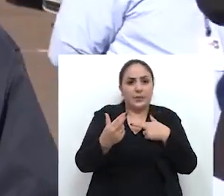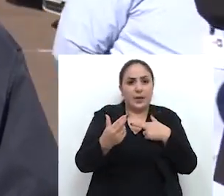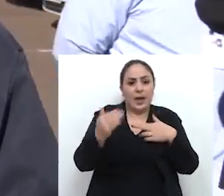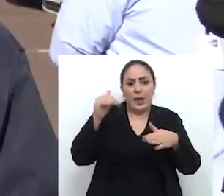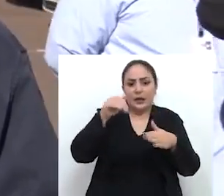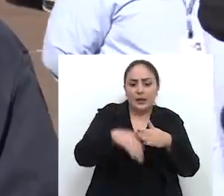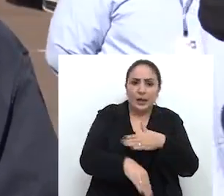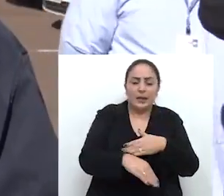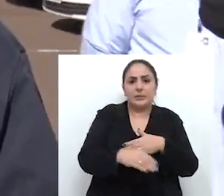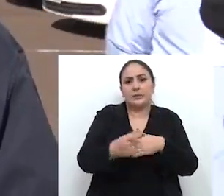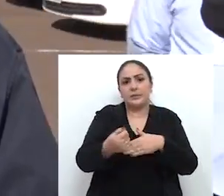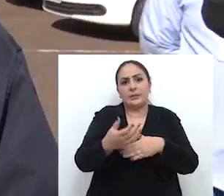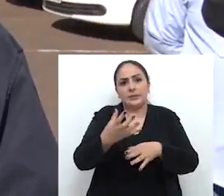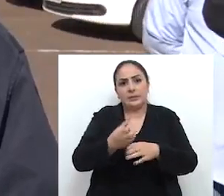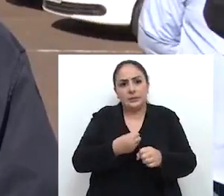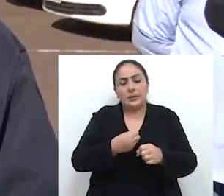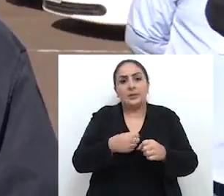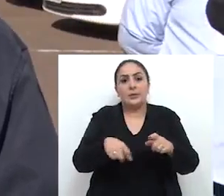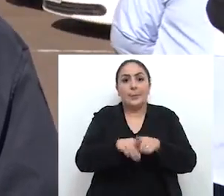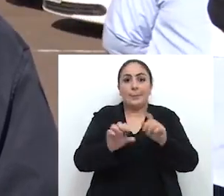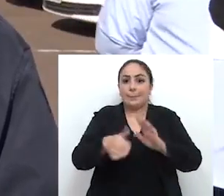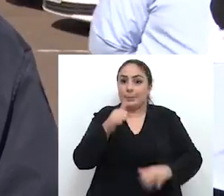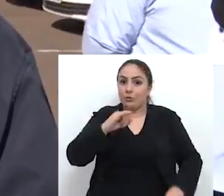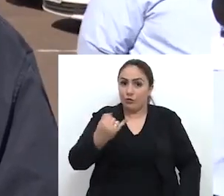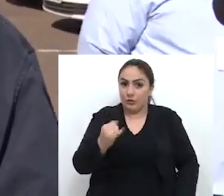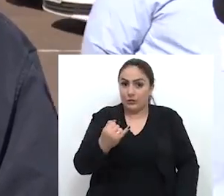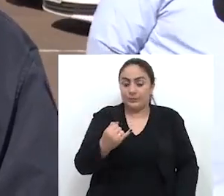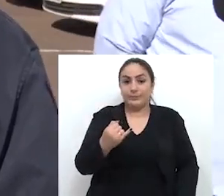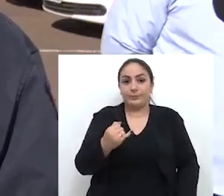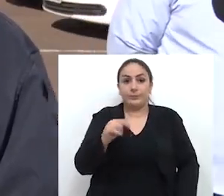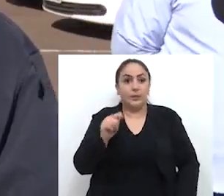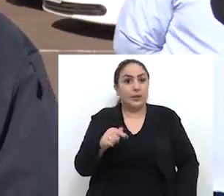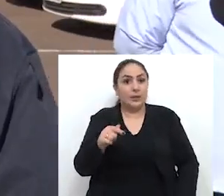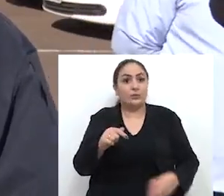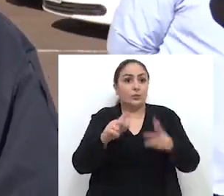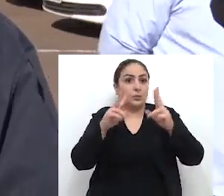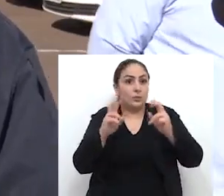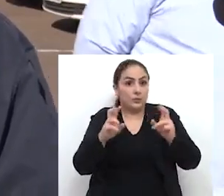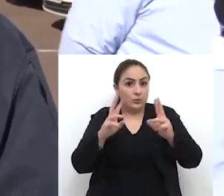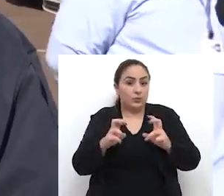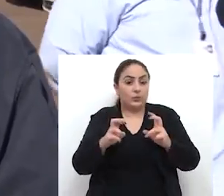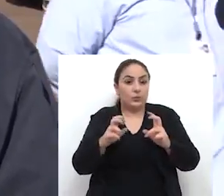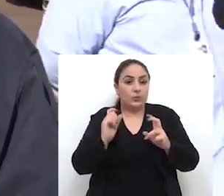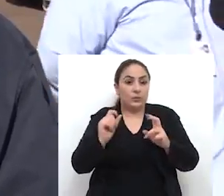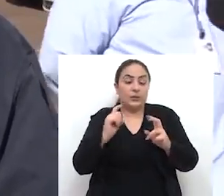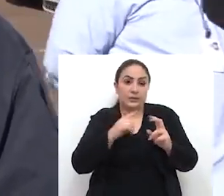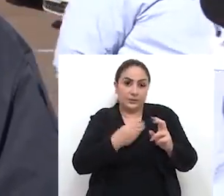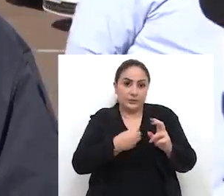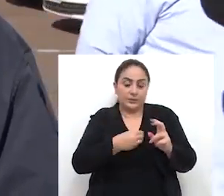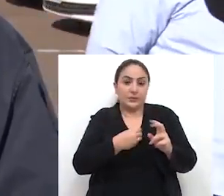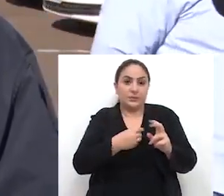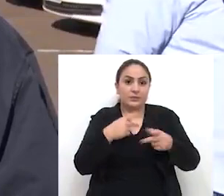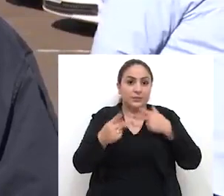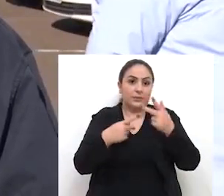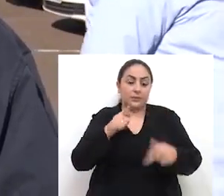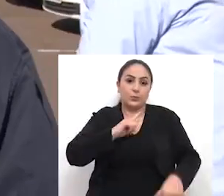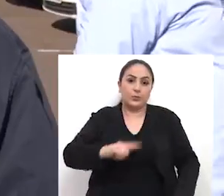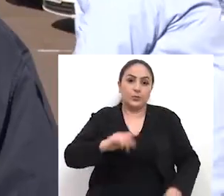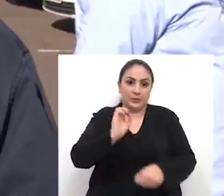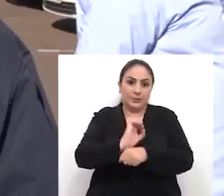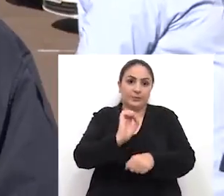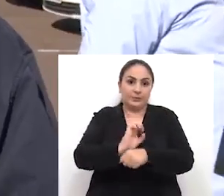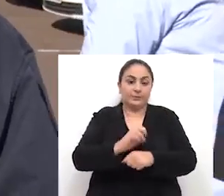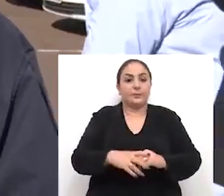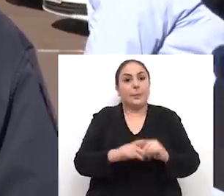queda de arrecadação a partir de 1º de janeiro. Esse é um dos temas que está sendo aqui abordado pelo